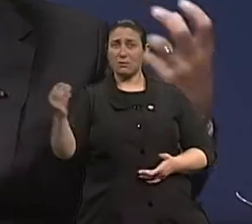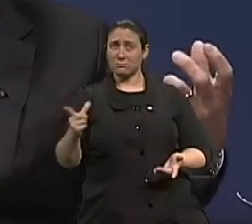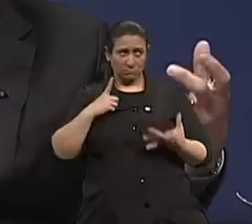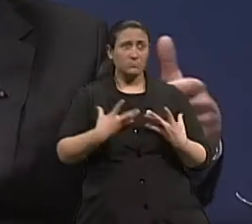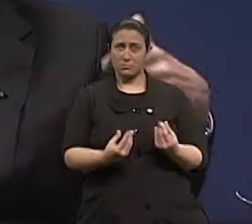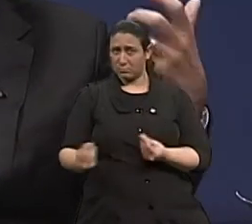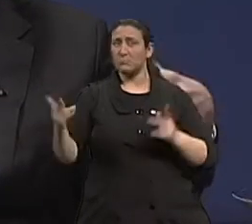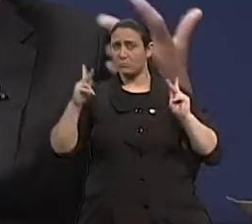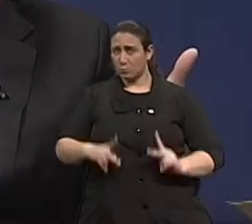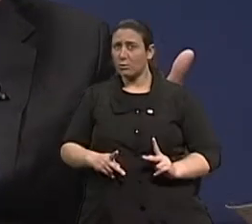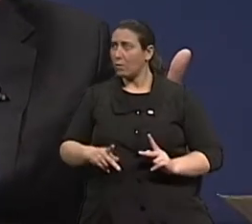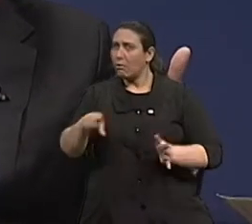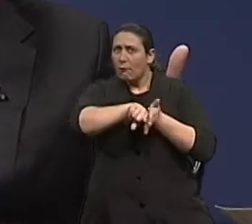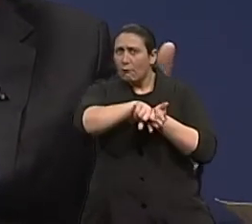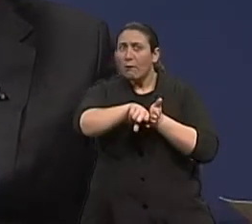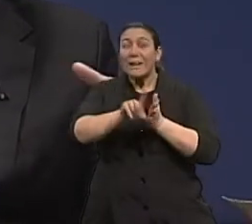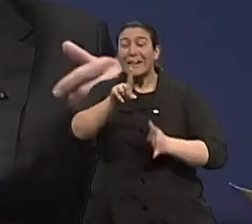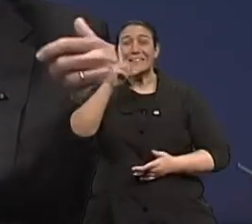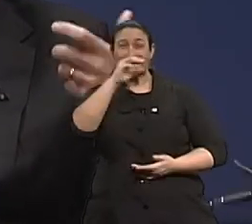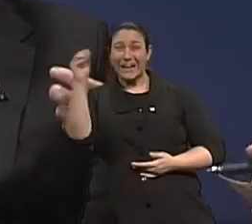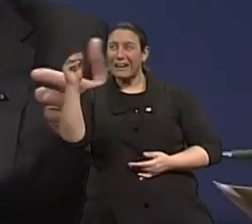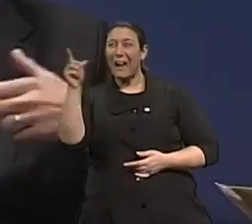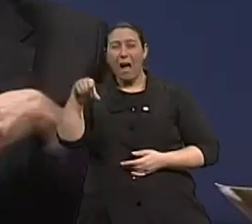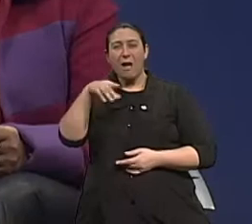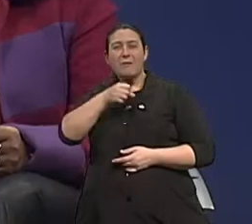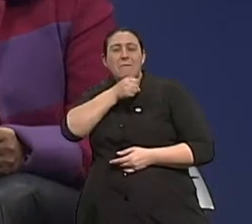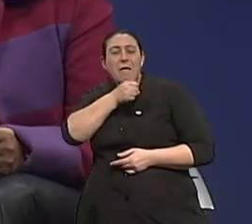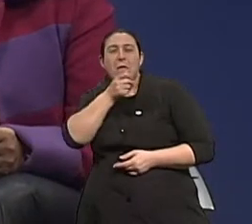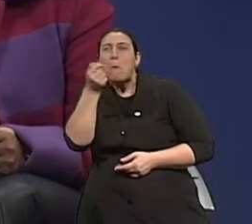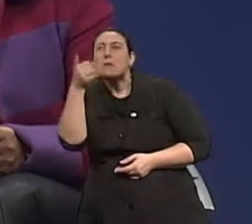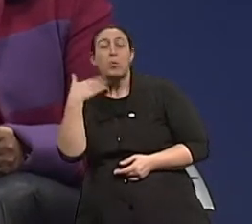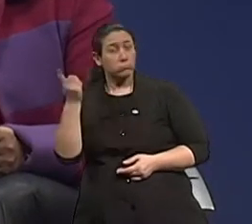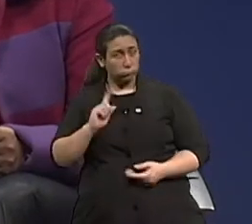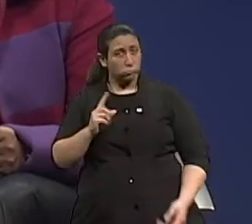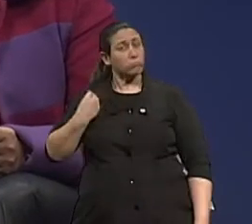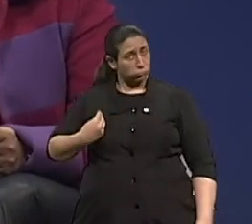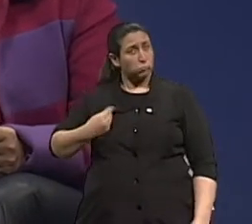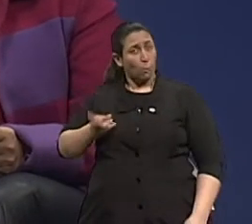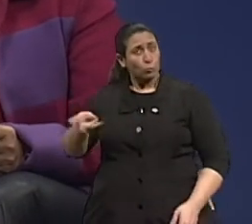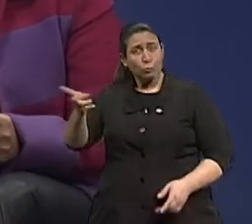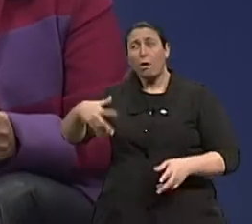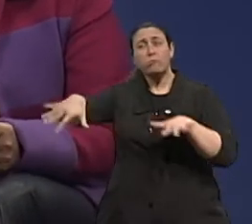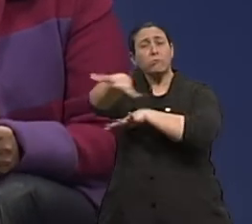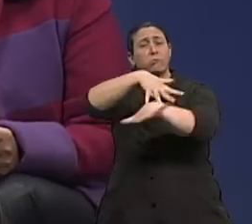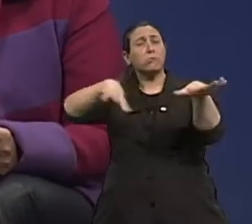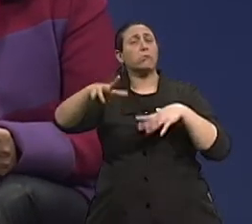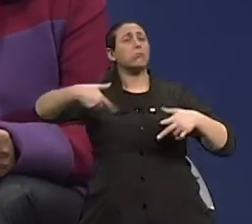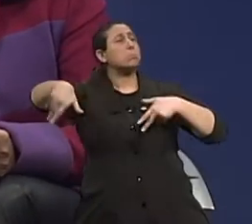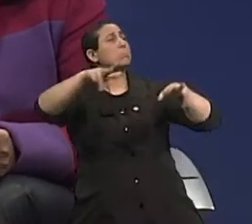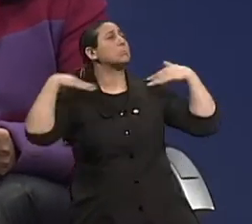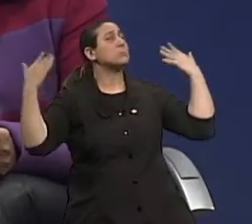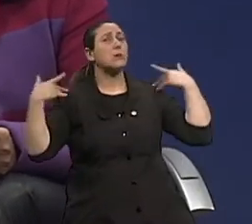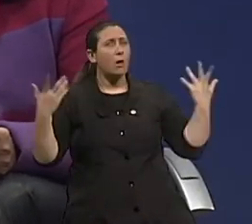eu digo octagenários, nonagenários, ativos. Ativos. E aí é pertinente aquela observação. Não parece